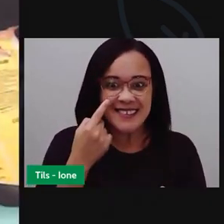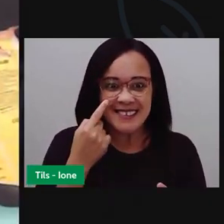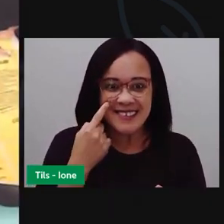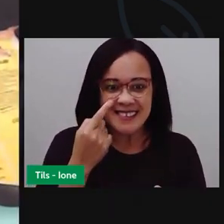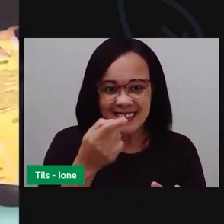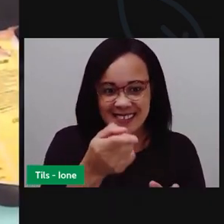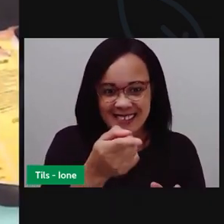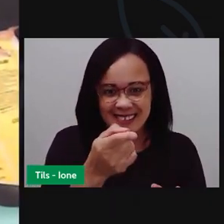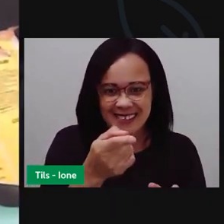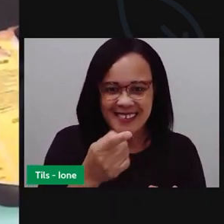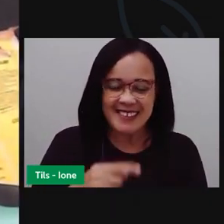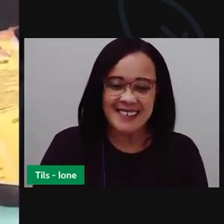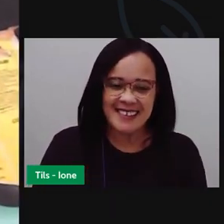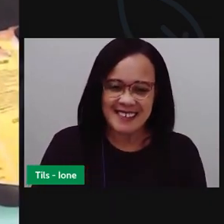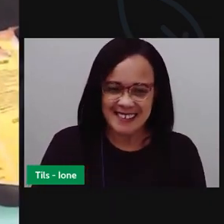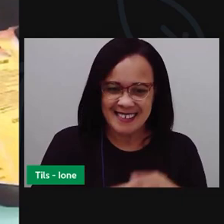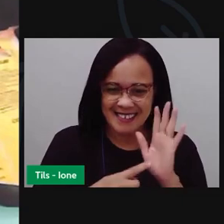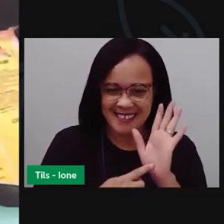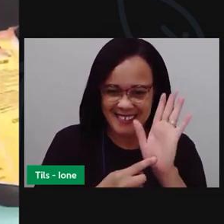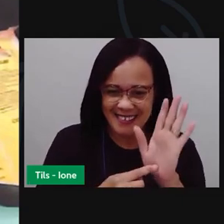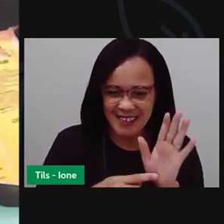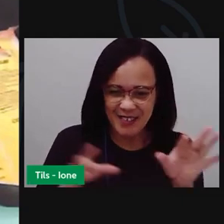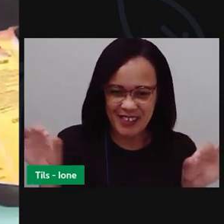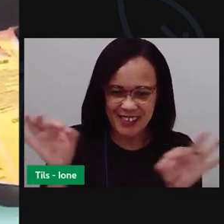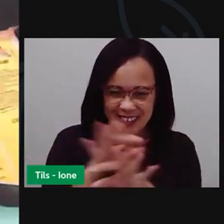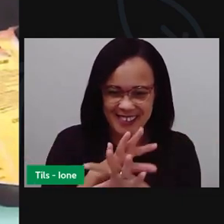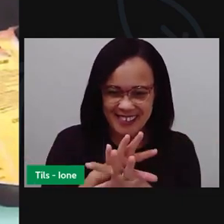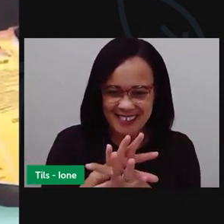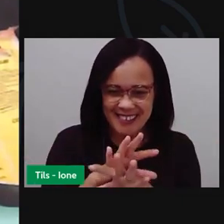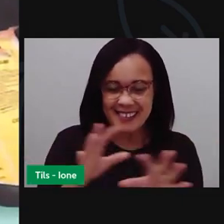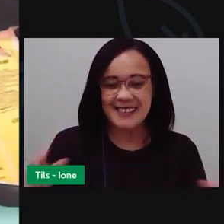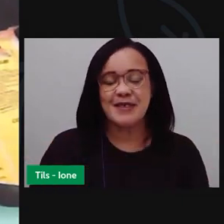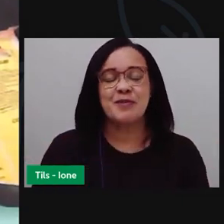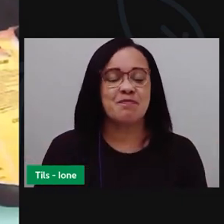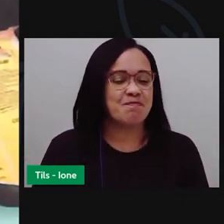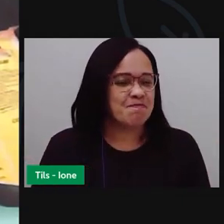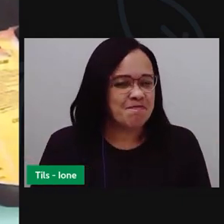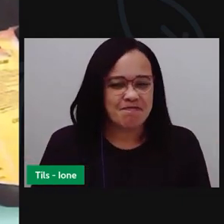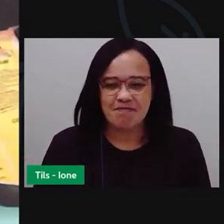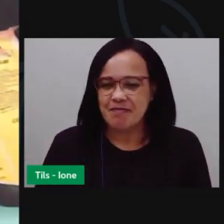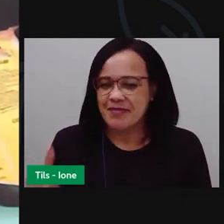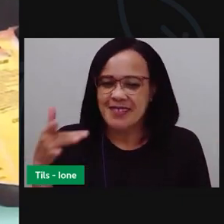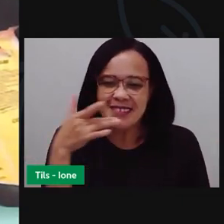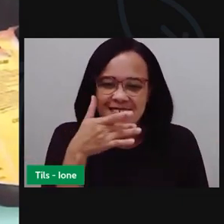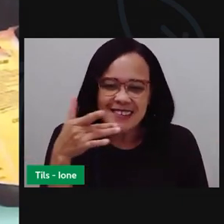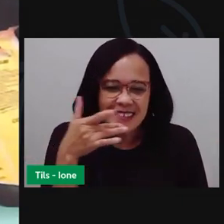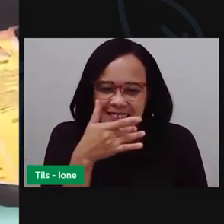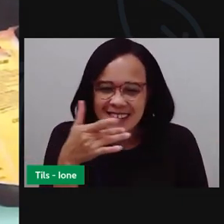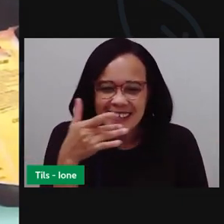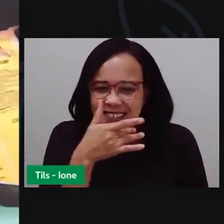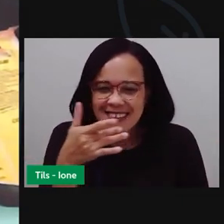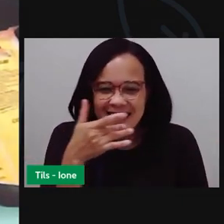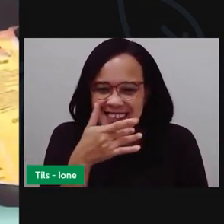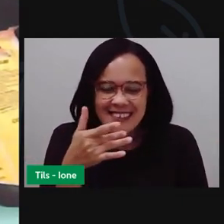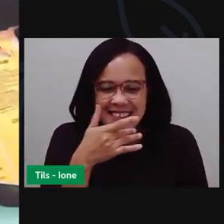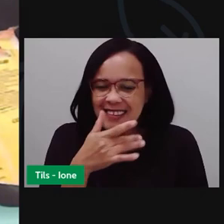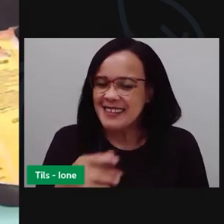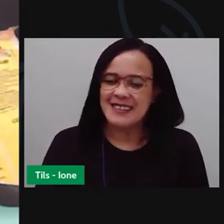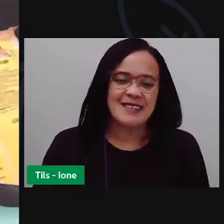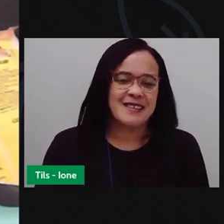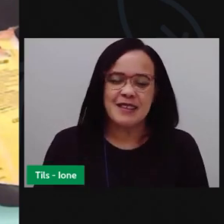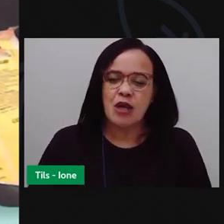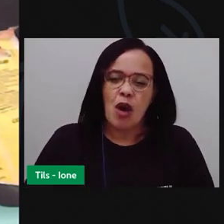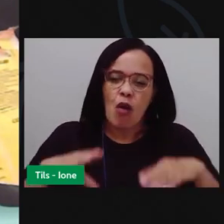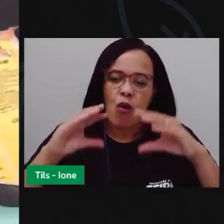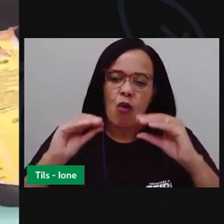é que ele fica depois de pronto. Olha que cuscuz gostoso, super